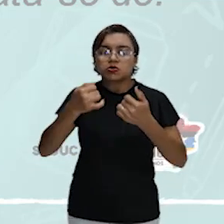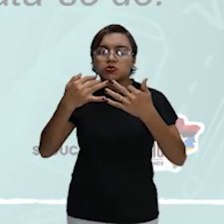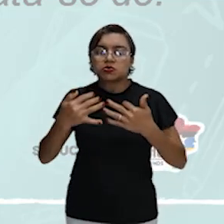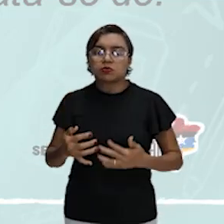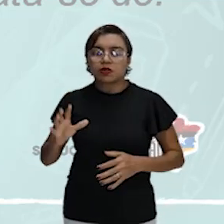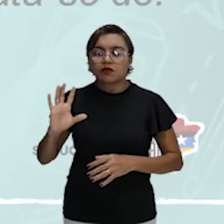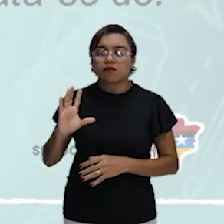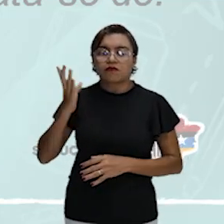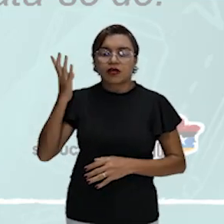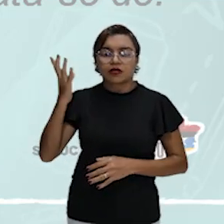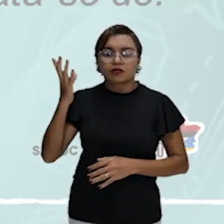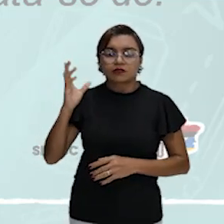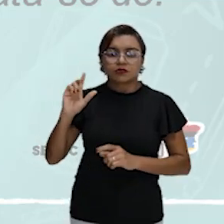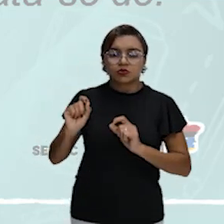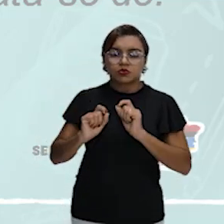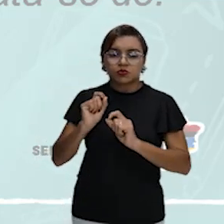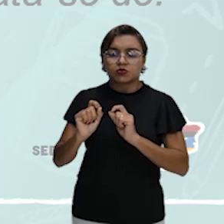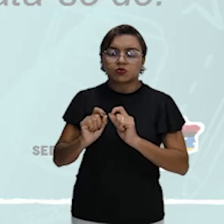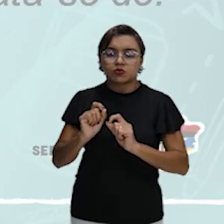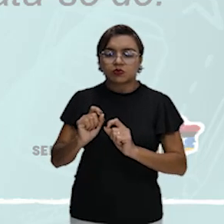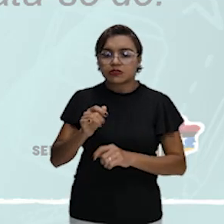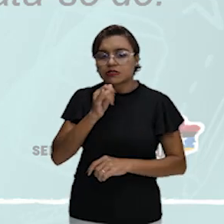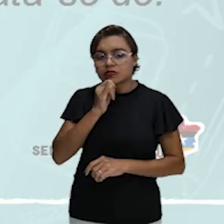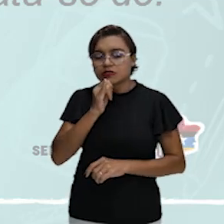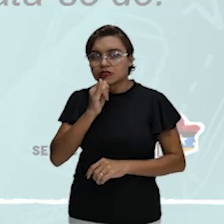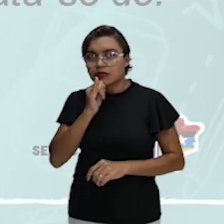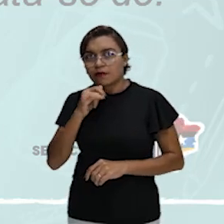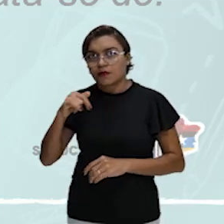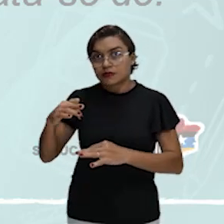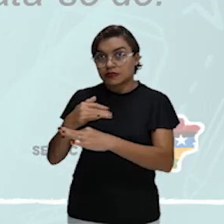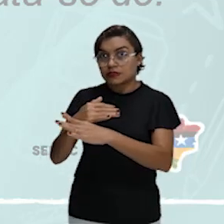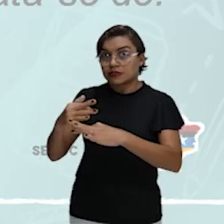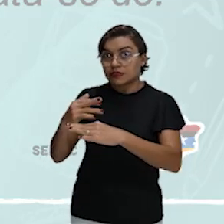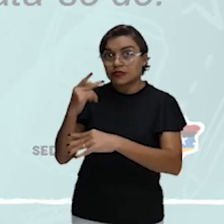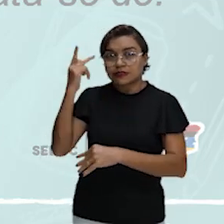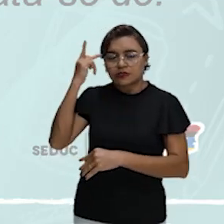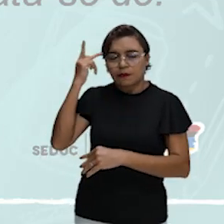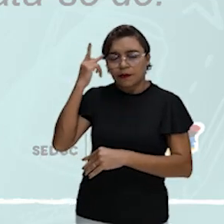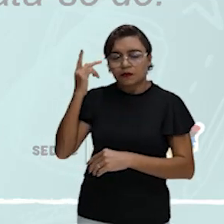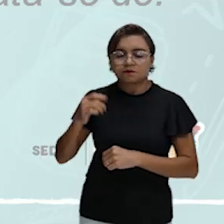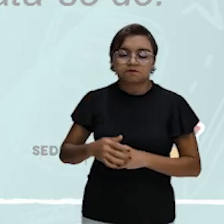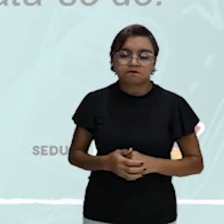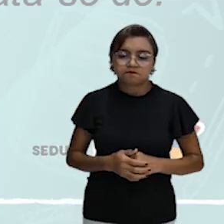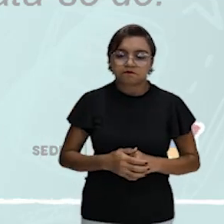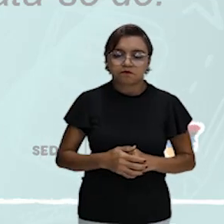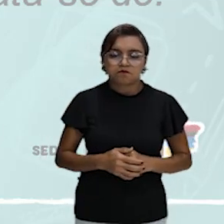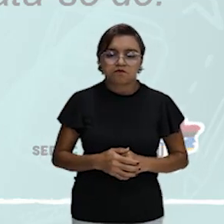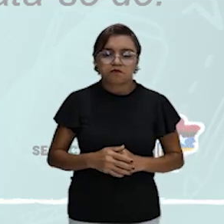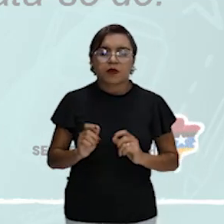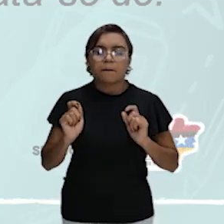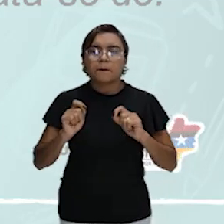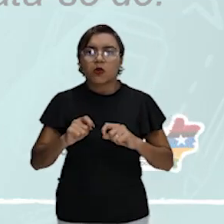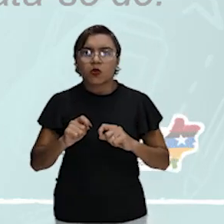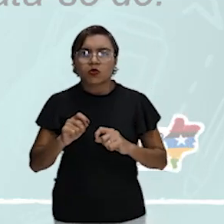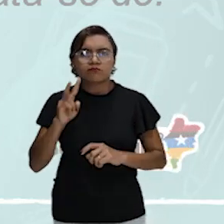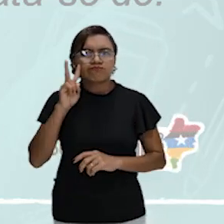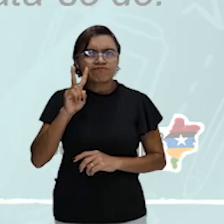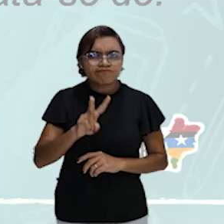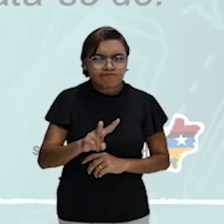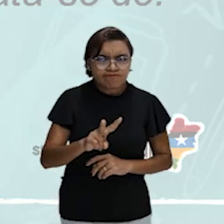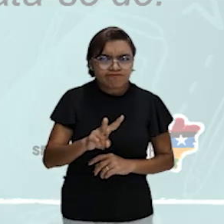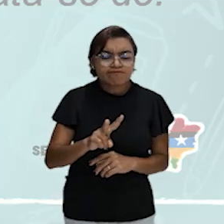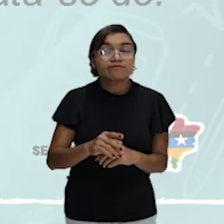climático que ocorre, por exemplo, na cidade de São Paulo. Vamos pegar a dica bem aqui, ó. Pode ser visto a olho nu,